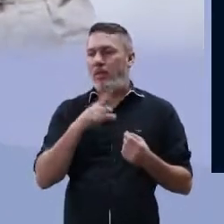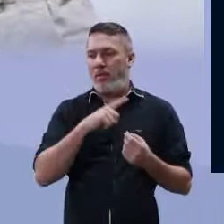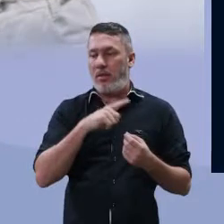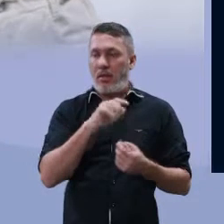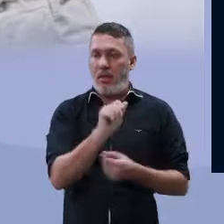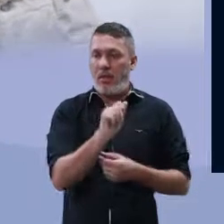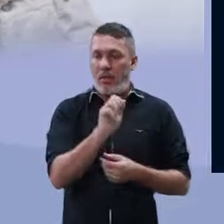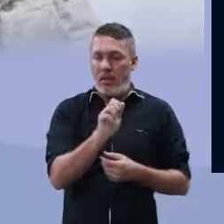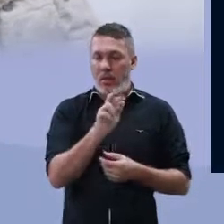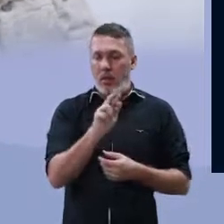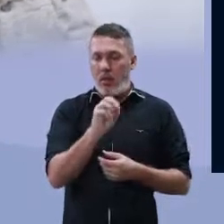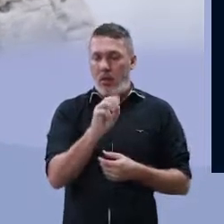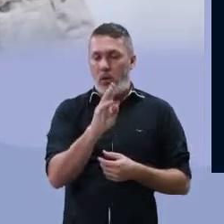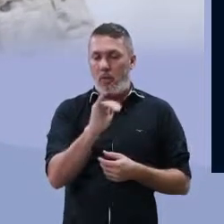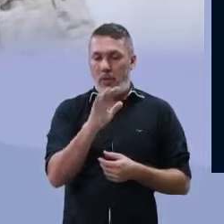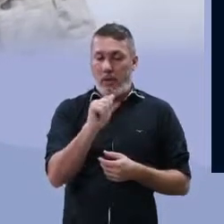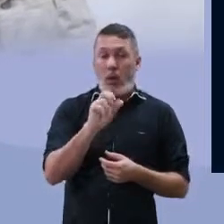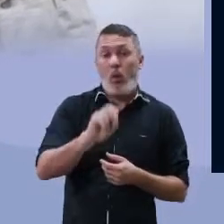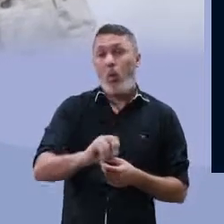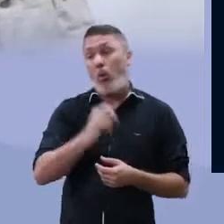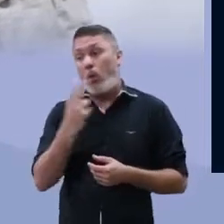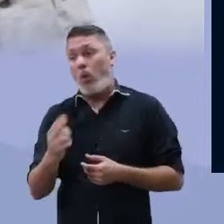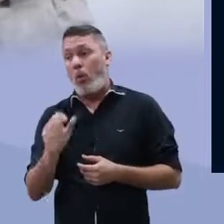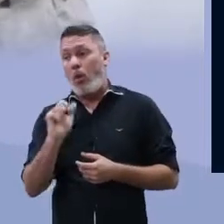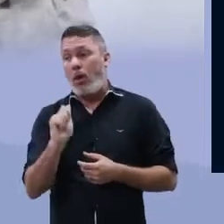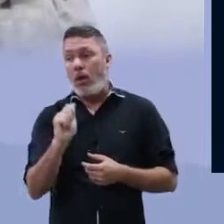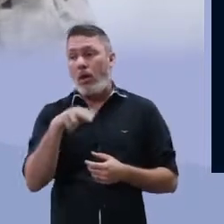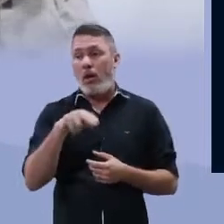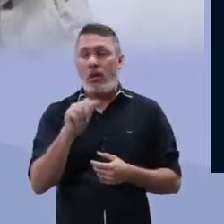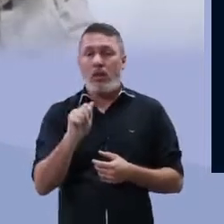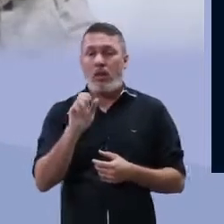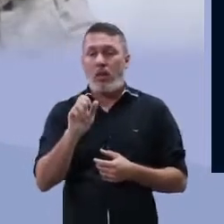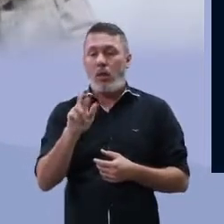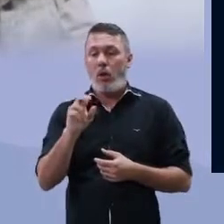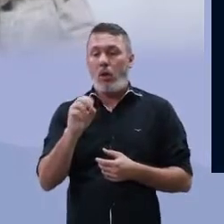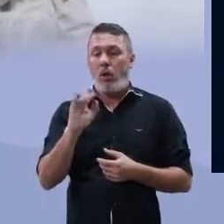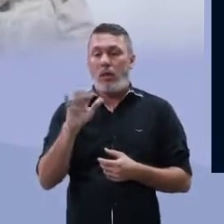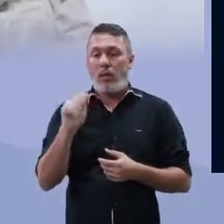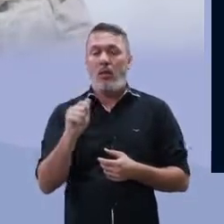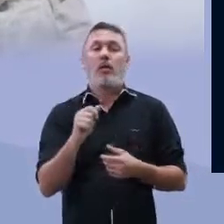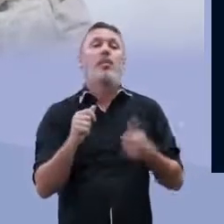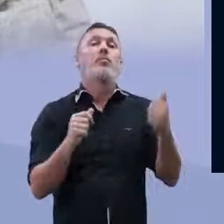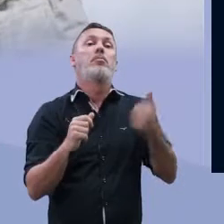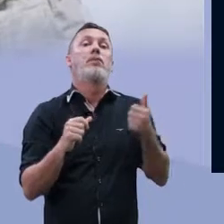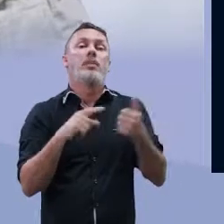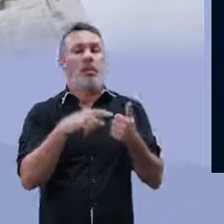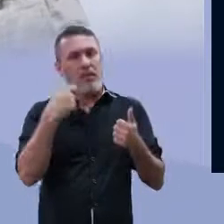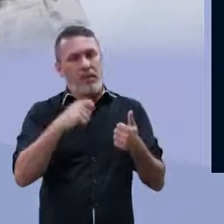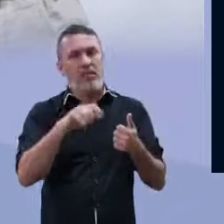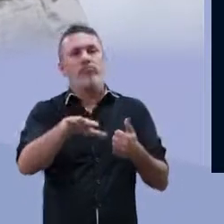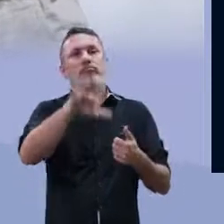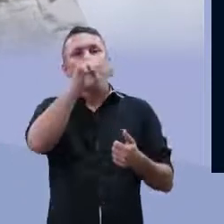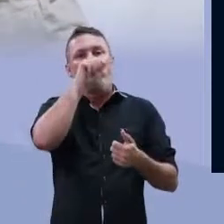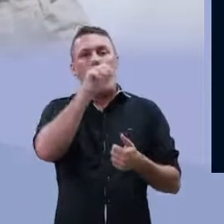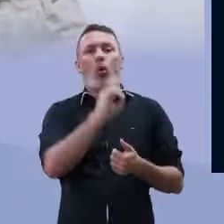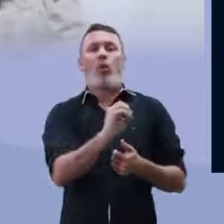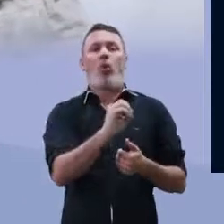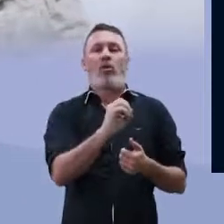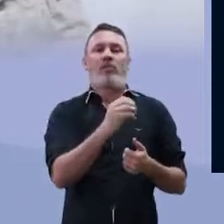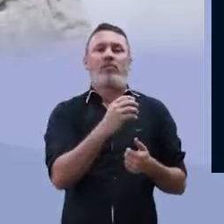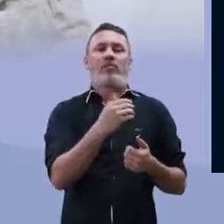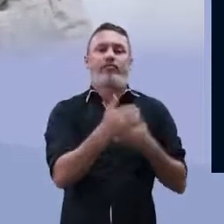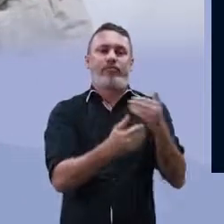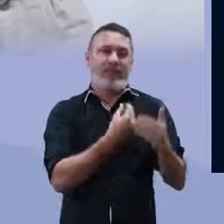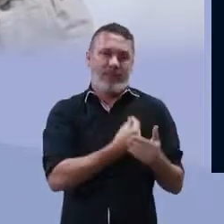anaeróbicas. O que significa isso? Aeróbica são quando aquelas bactérias precisam de oxigênio